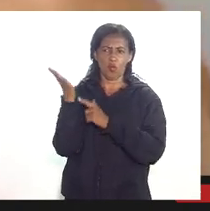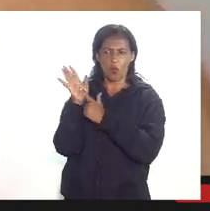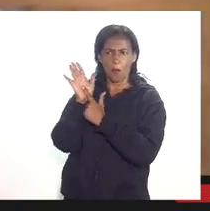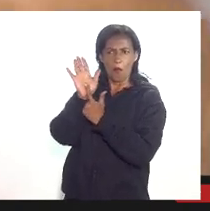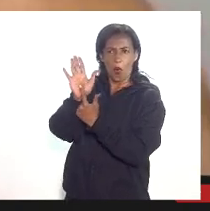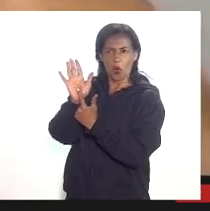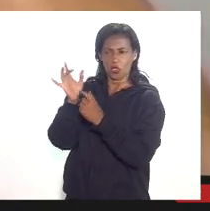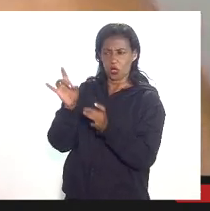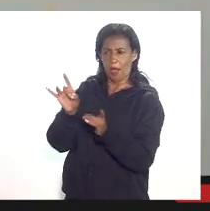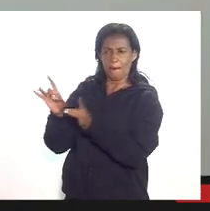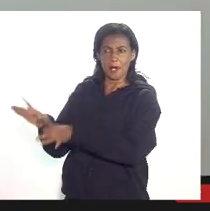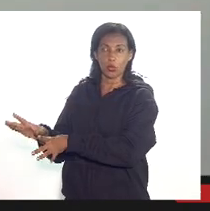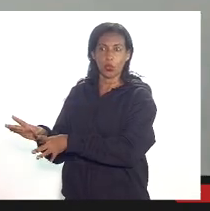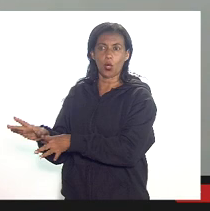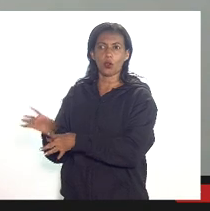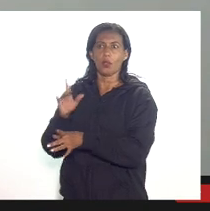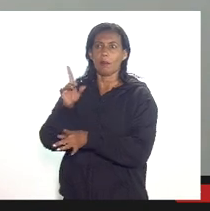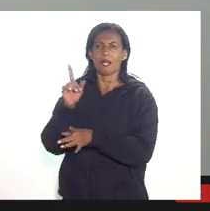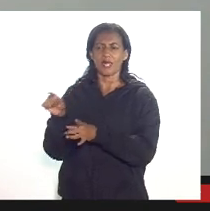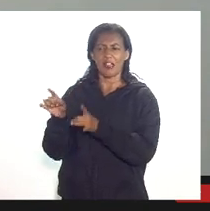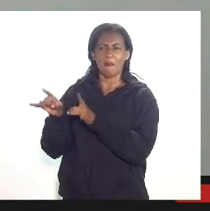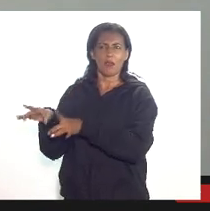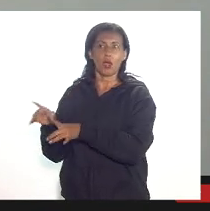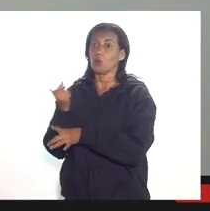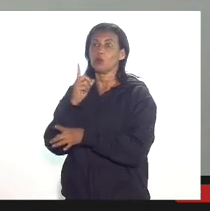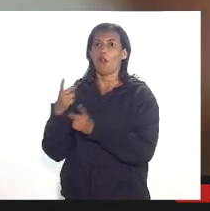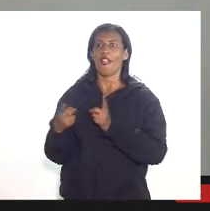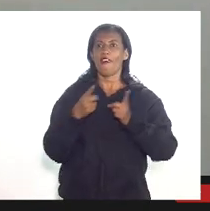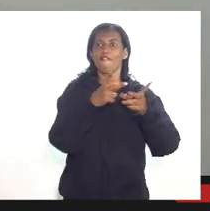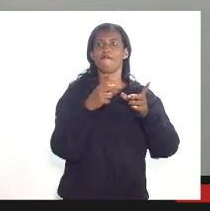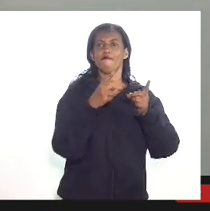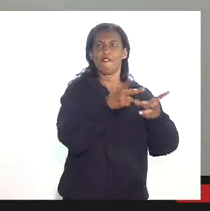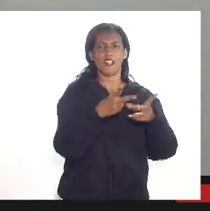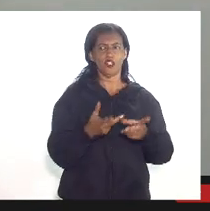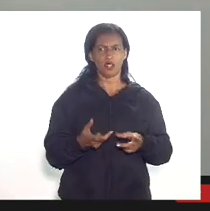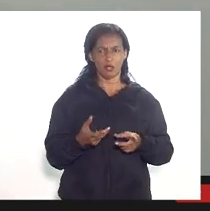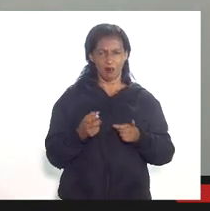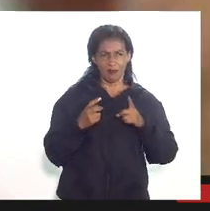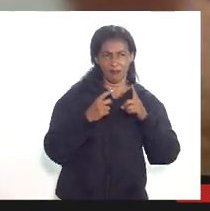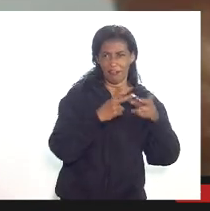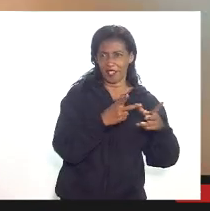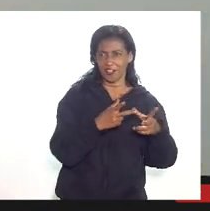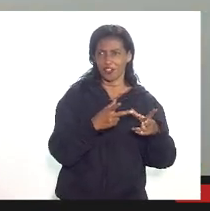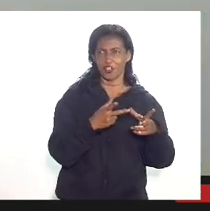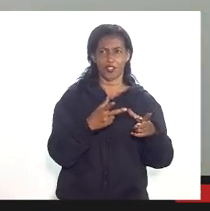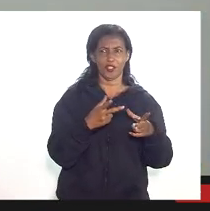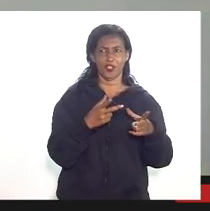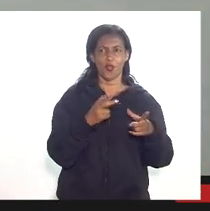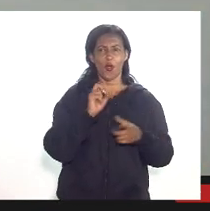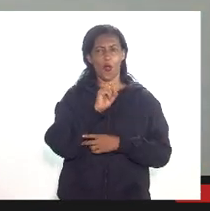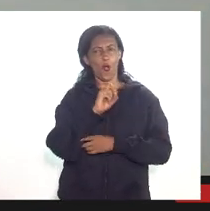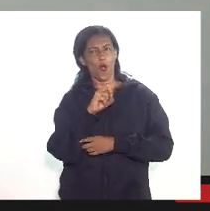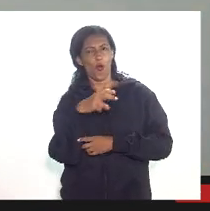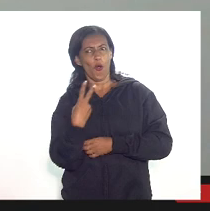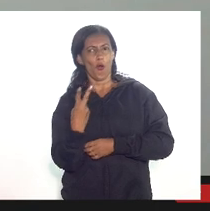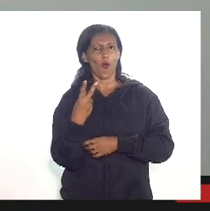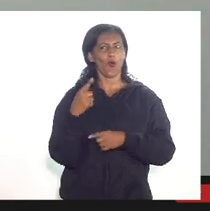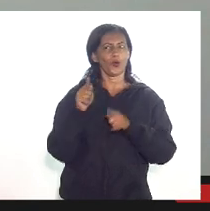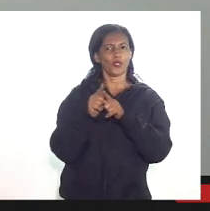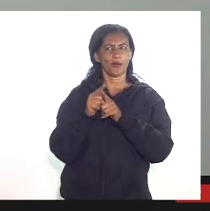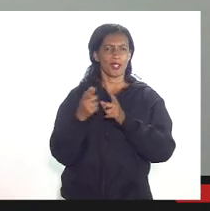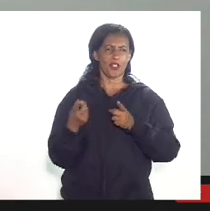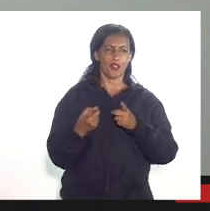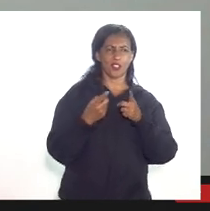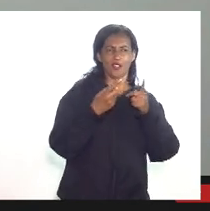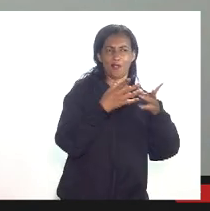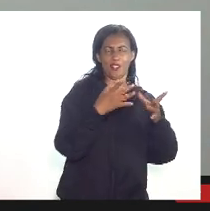mas daqui a pouco ela não abandona de vez ela vai e vende e aí esse gasto de abandono não pode ser revisto ou foi tomado também na hora de ser vendido o gasto